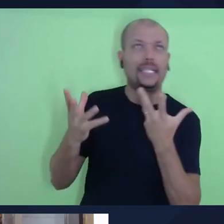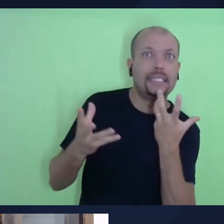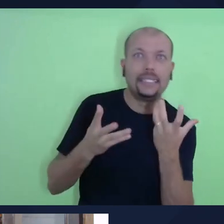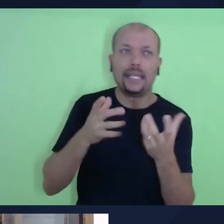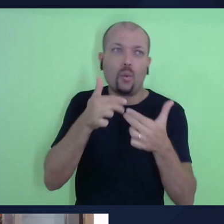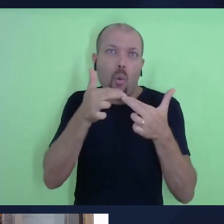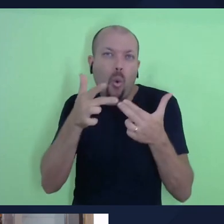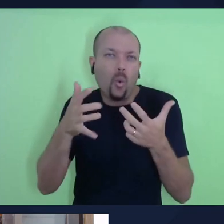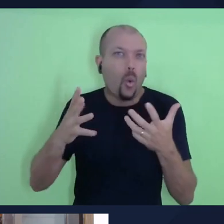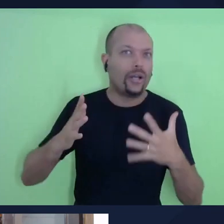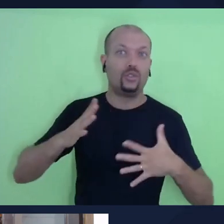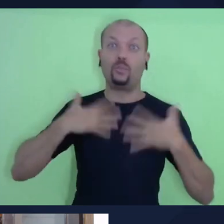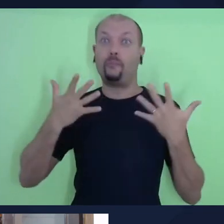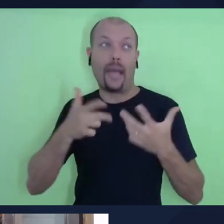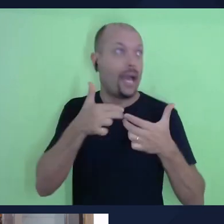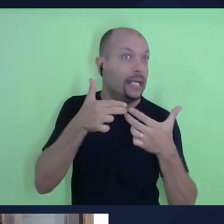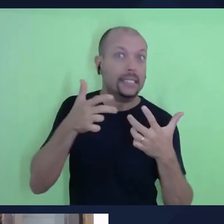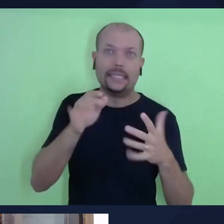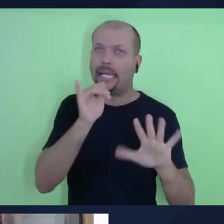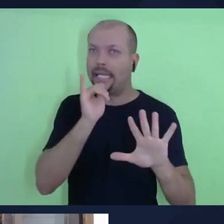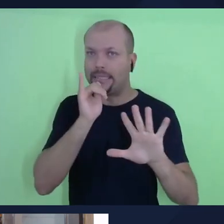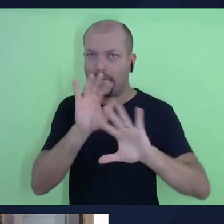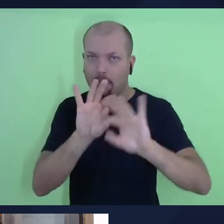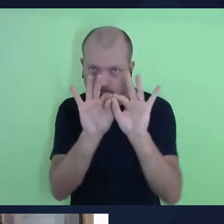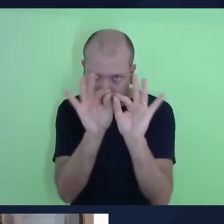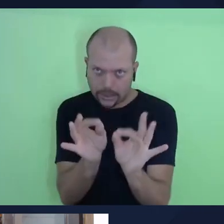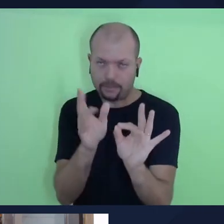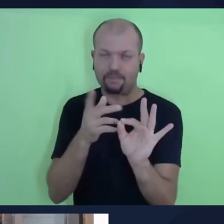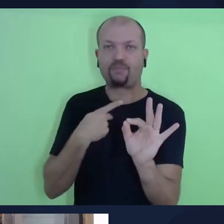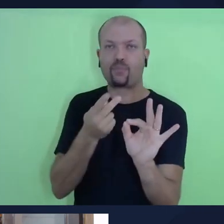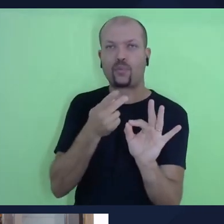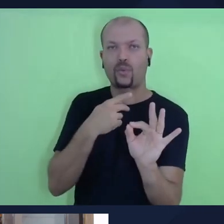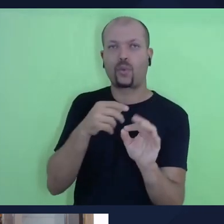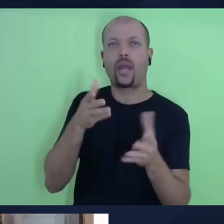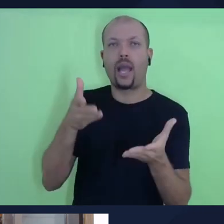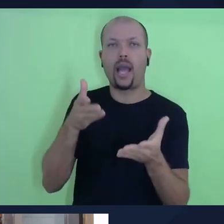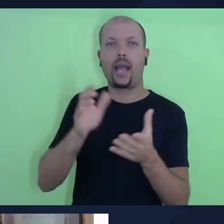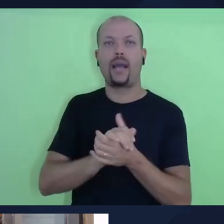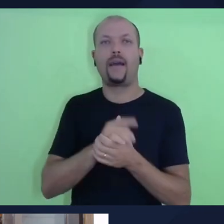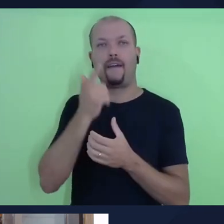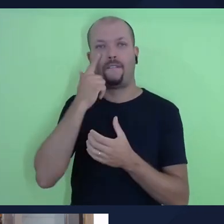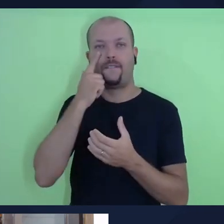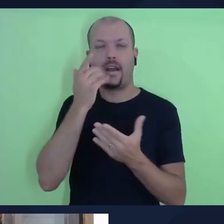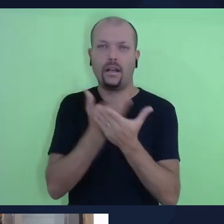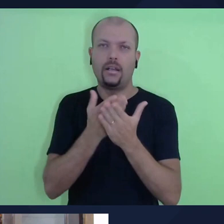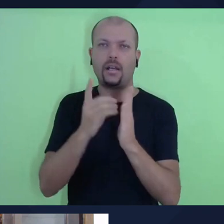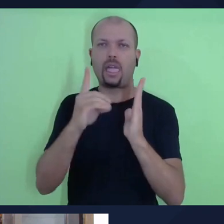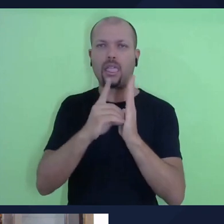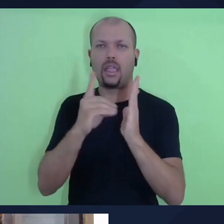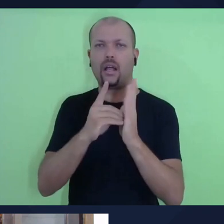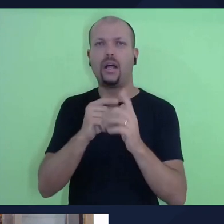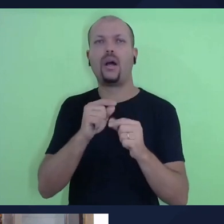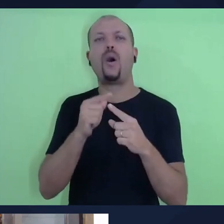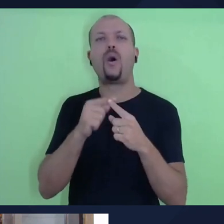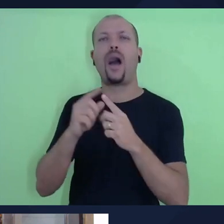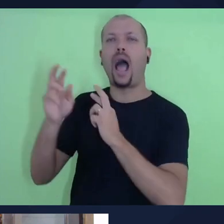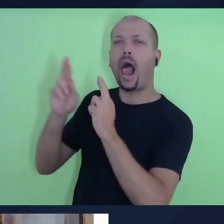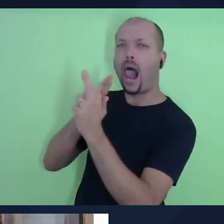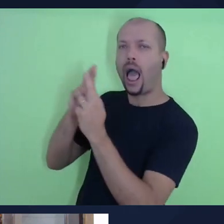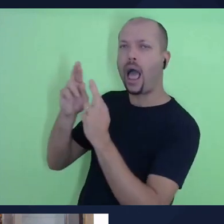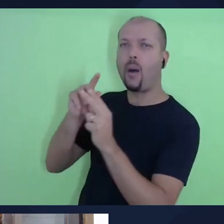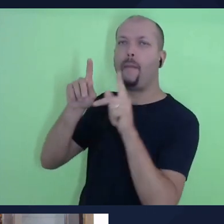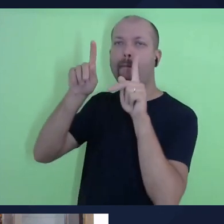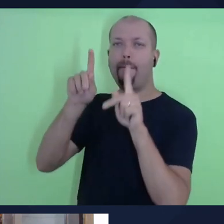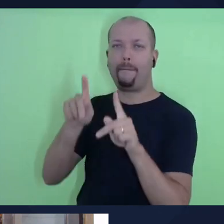momento. Vou dar um exemplo simples. A gente está aqui, né, vendo o livro de Deuteronômio, que é a relação da saída do pessoal da